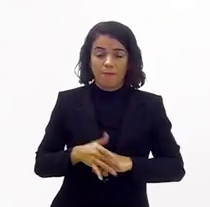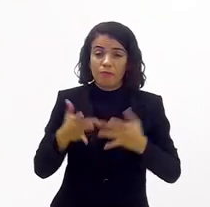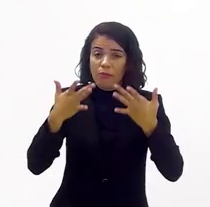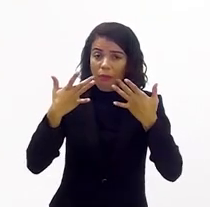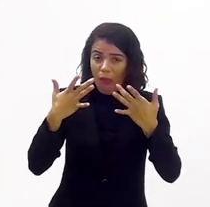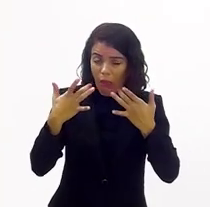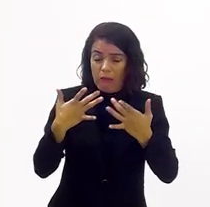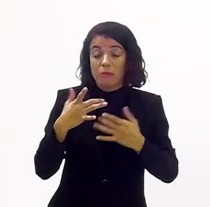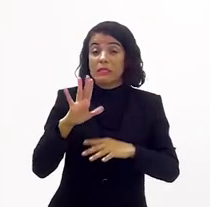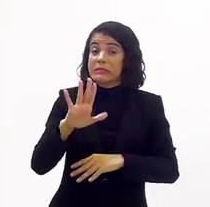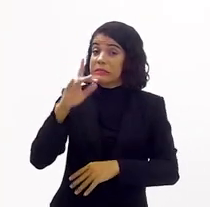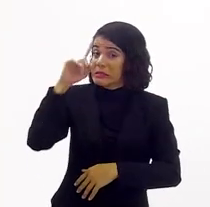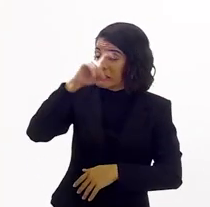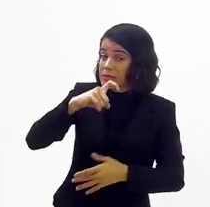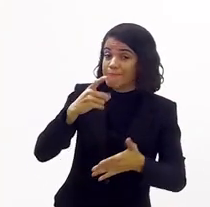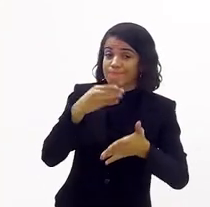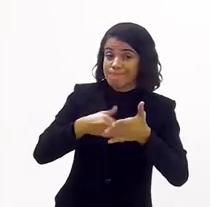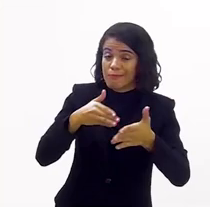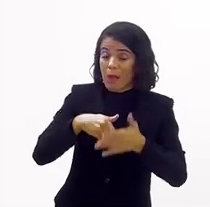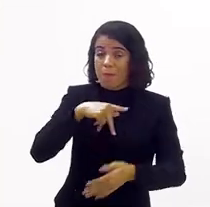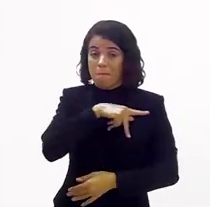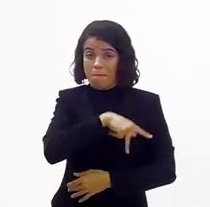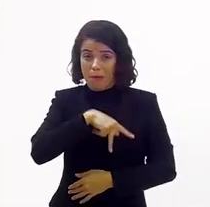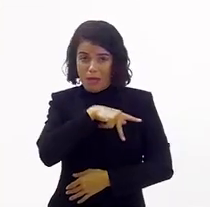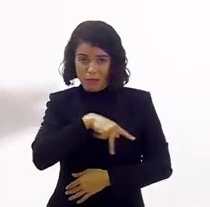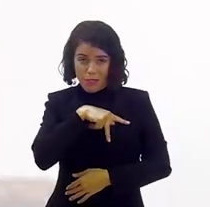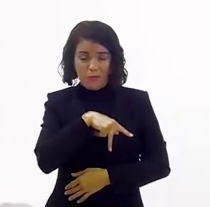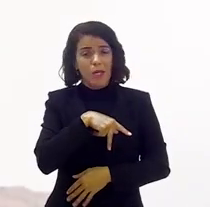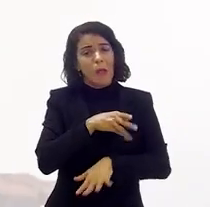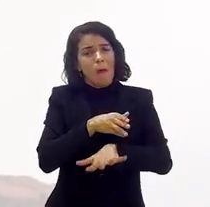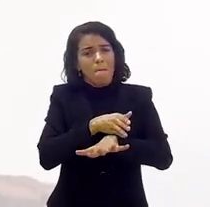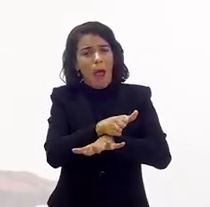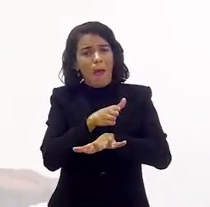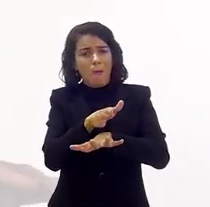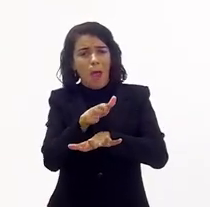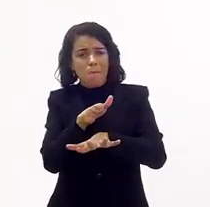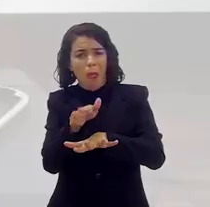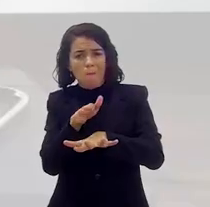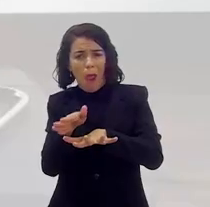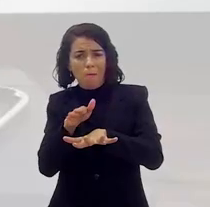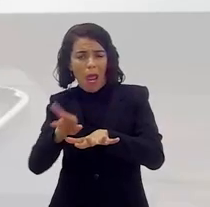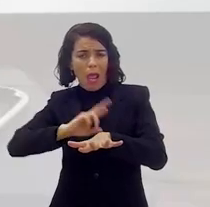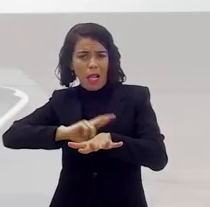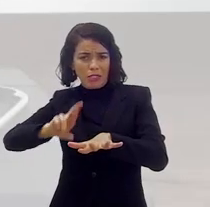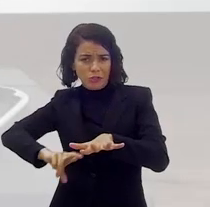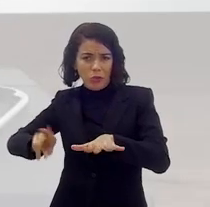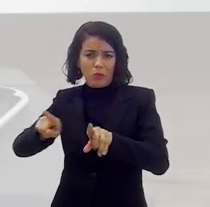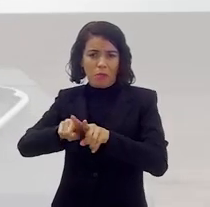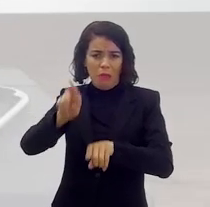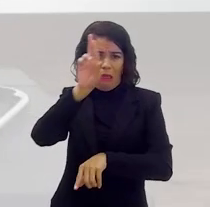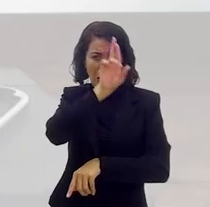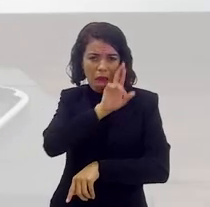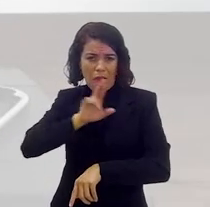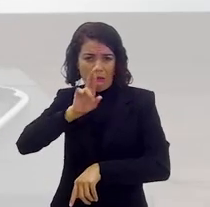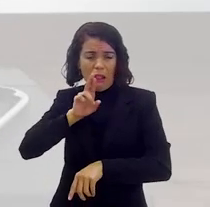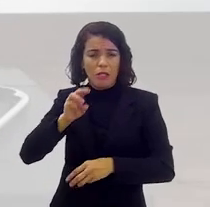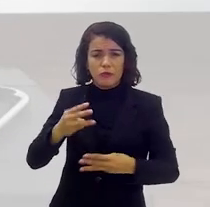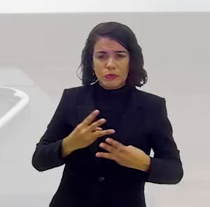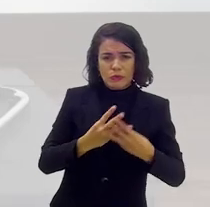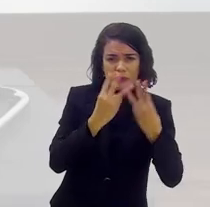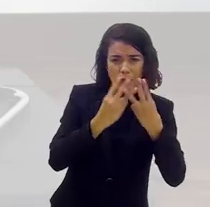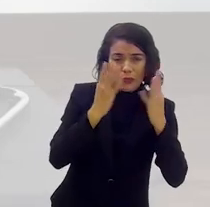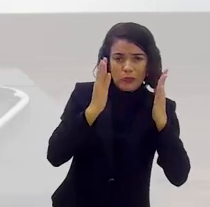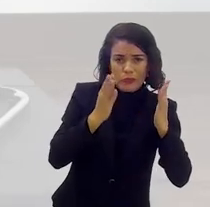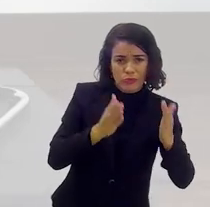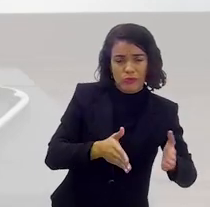aqui a minha grande dificuldade. O Paulo de Tarso flanou por várias religiões, por várias etnias, ele foi judeu,